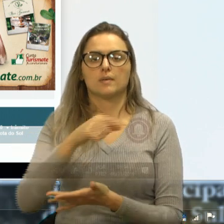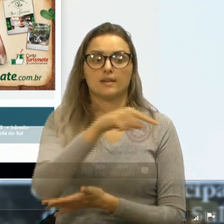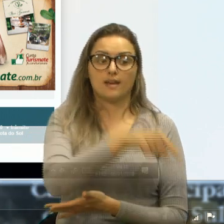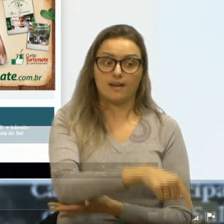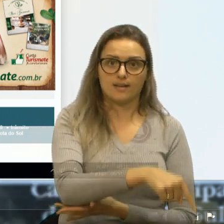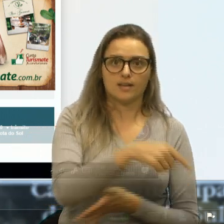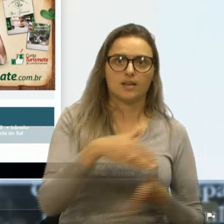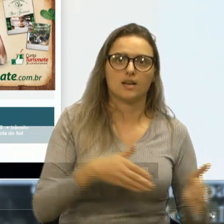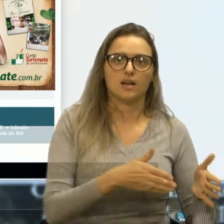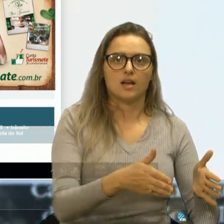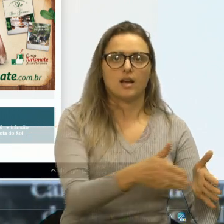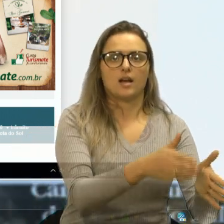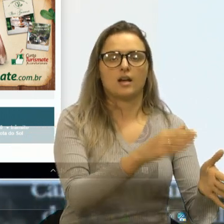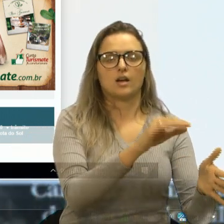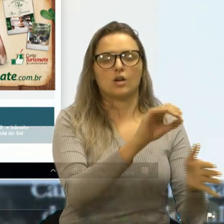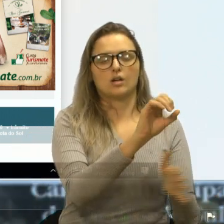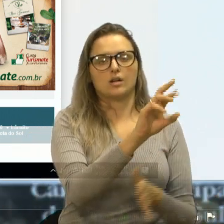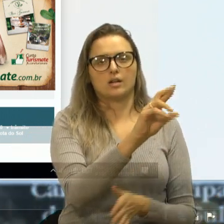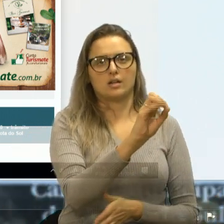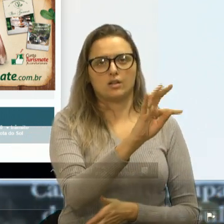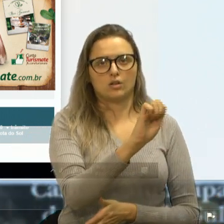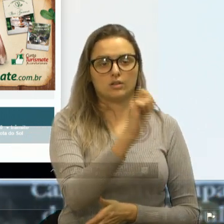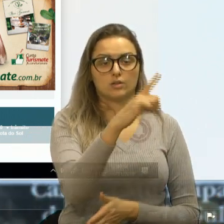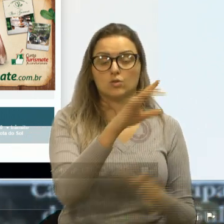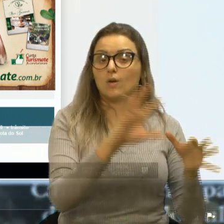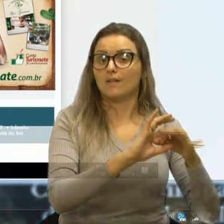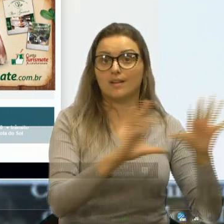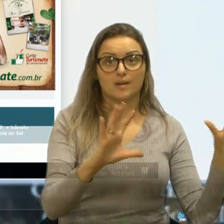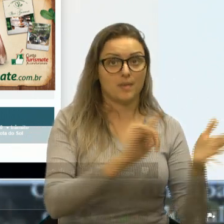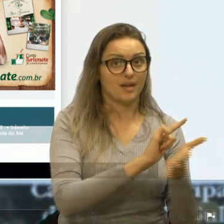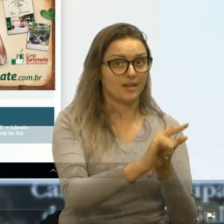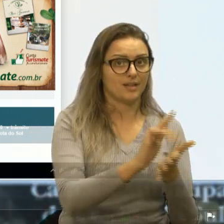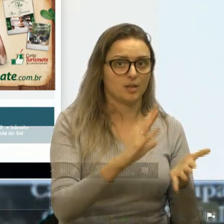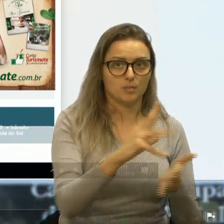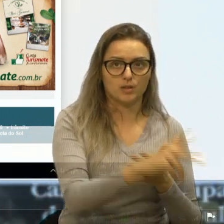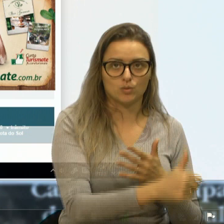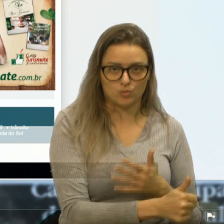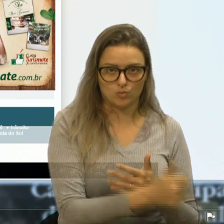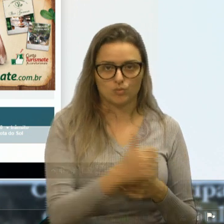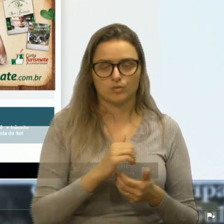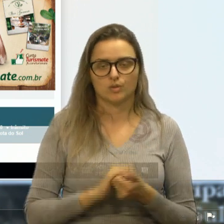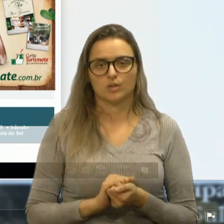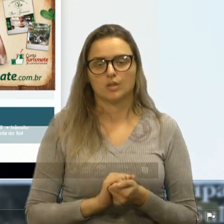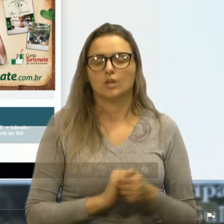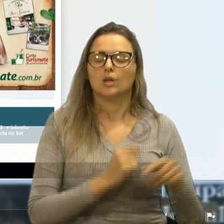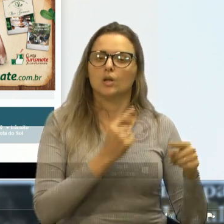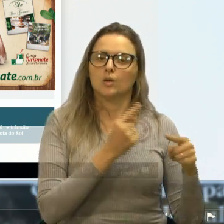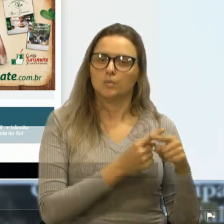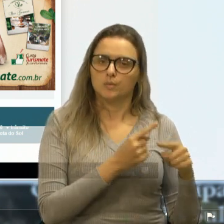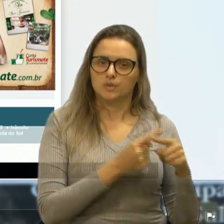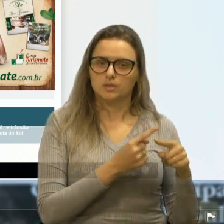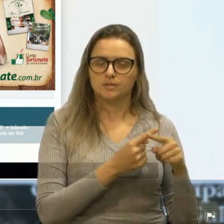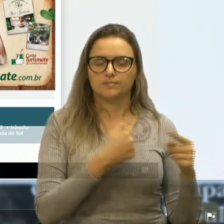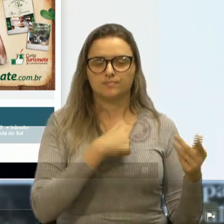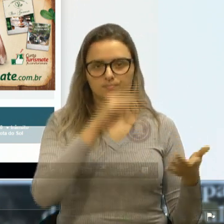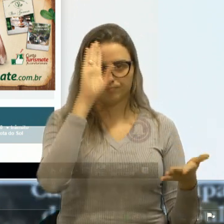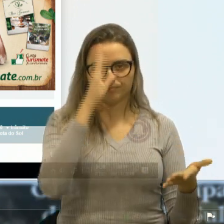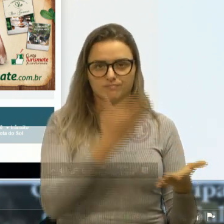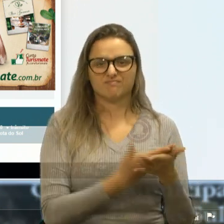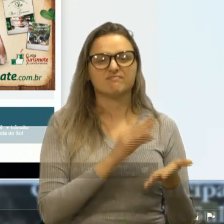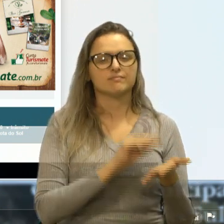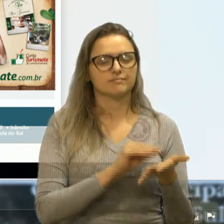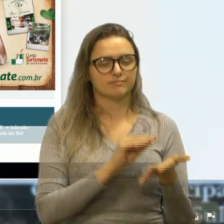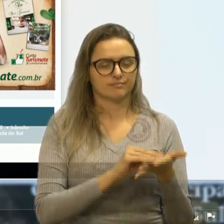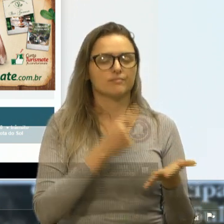desbloqueada, seja desbloqueada, porque eu acredito que é só um pouco de má vontade